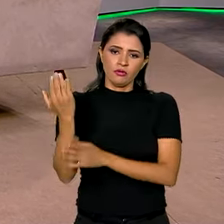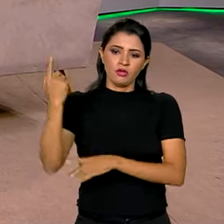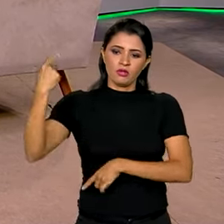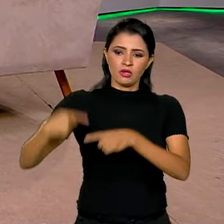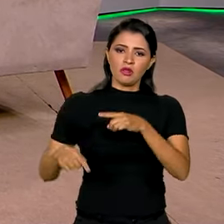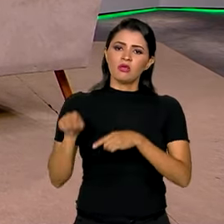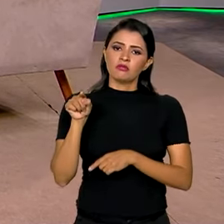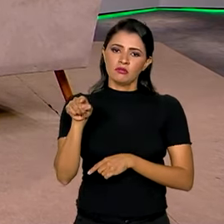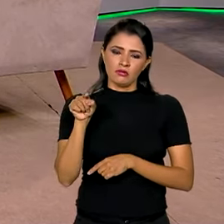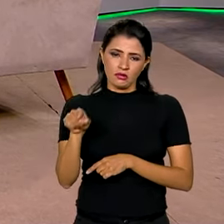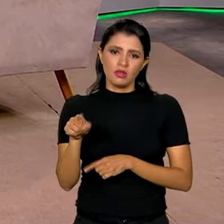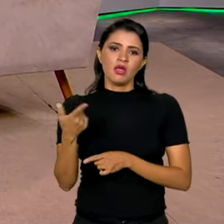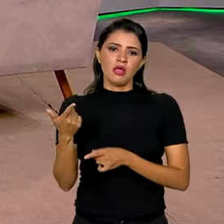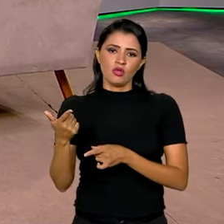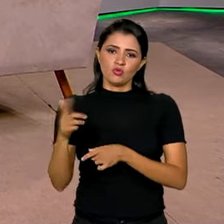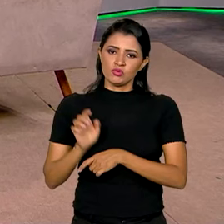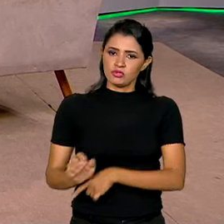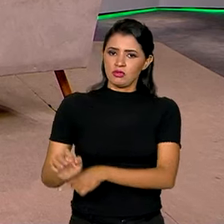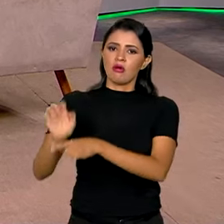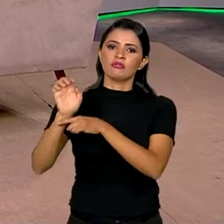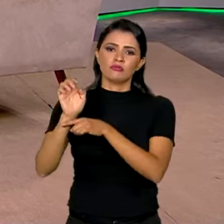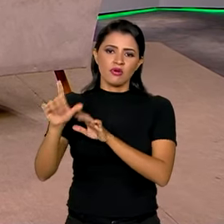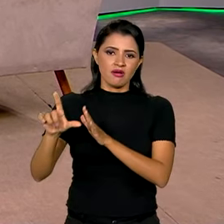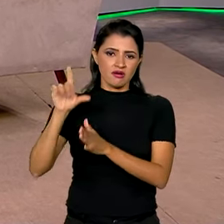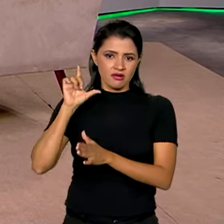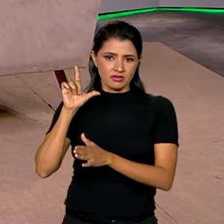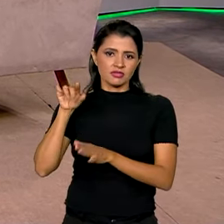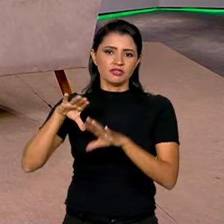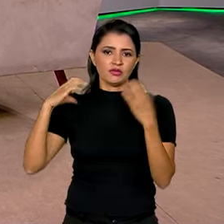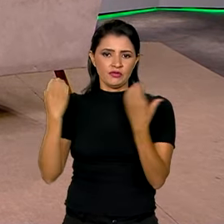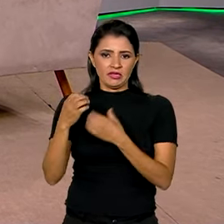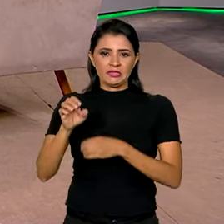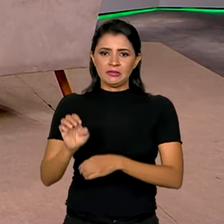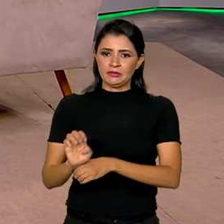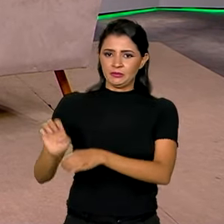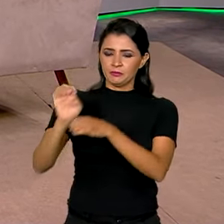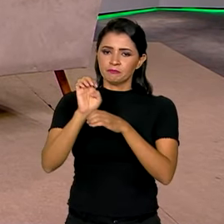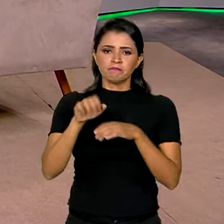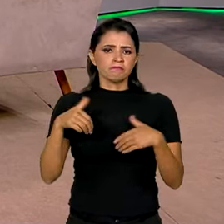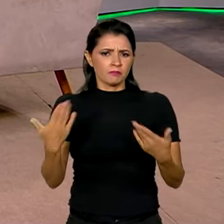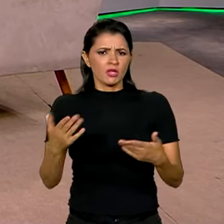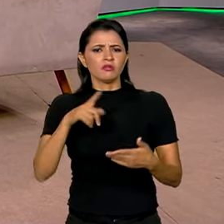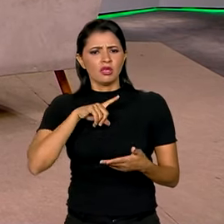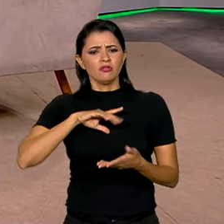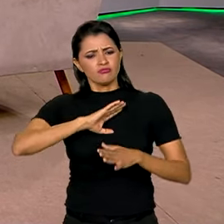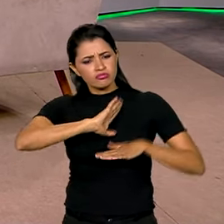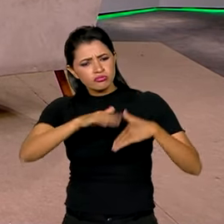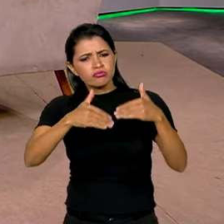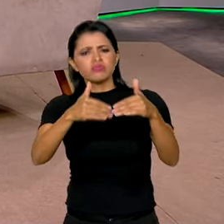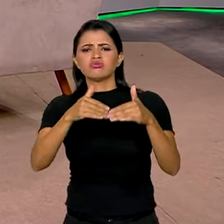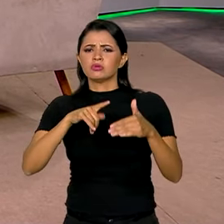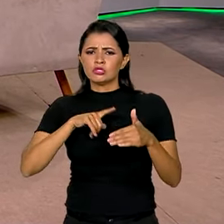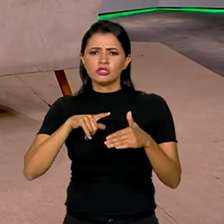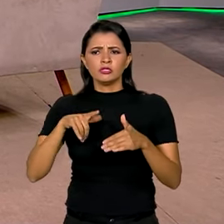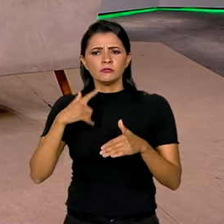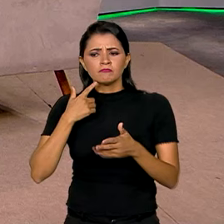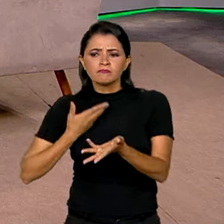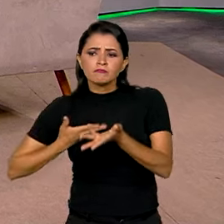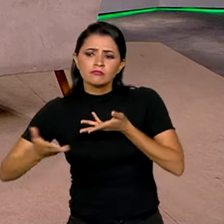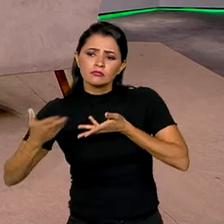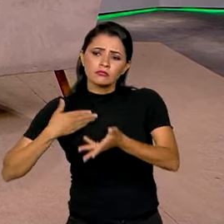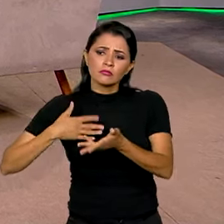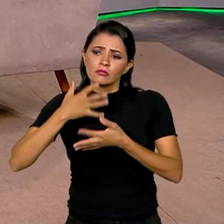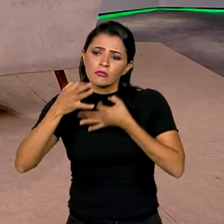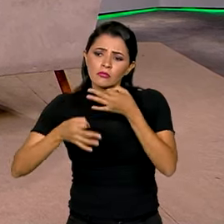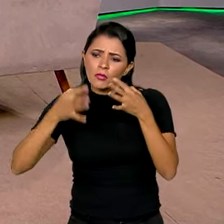nos fóruns estaduais, nas conferências estaduais. Então, é todo um processo de escuta, todo